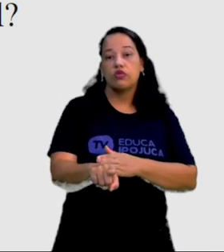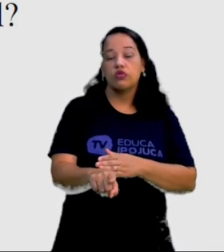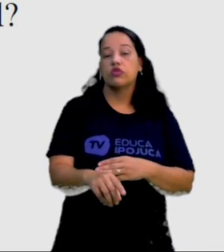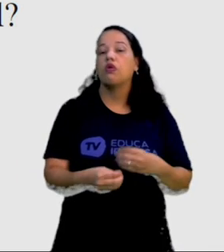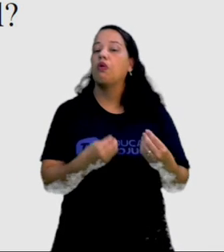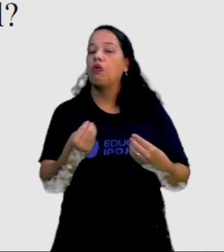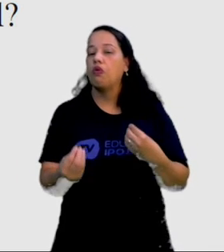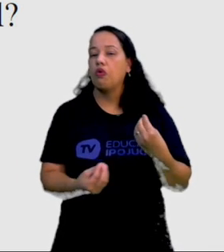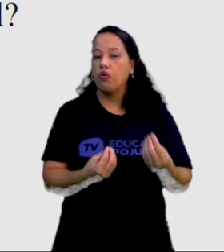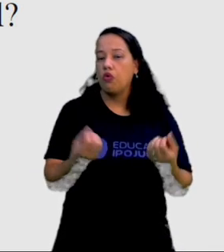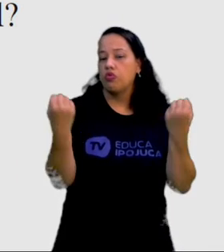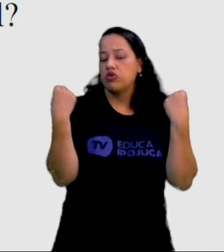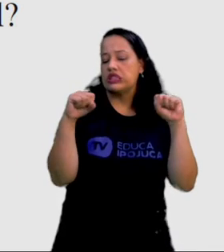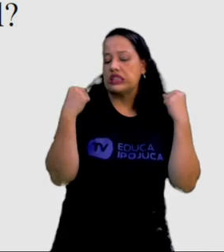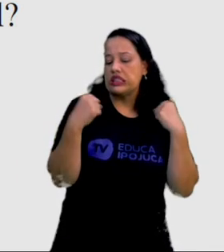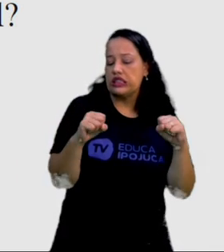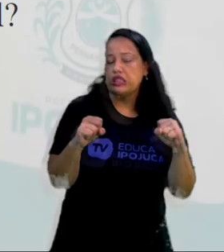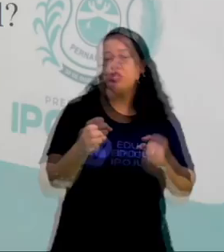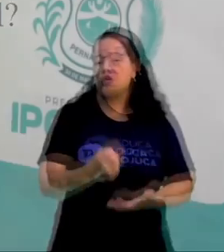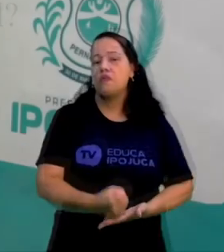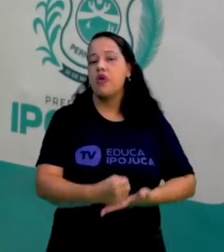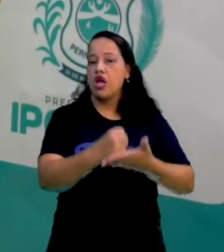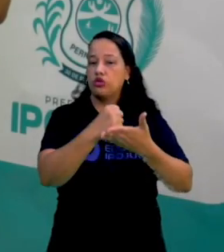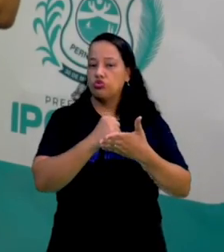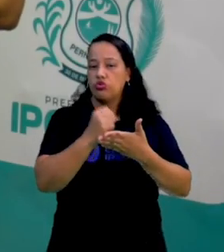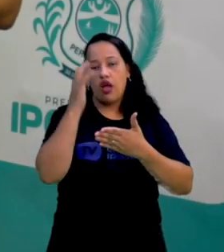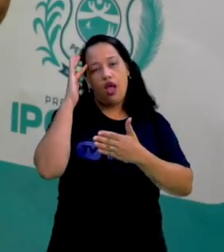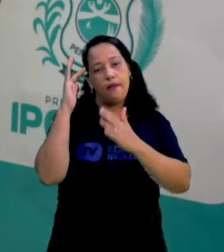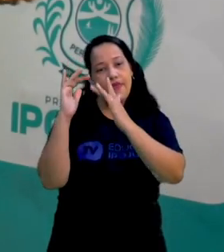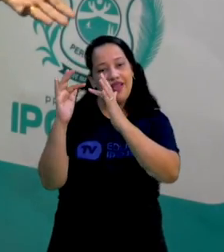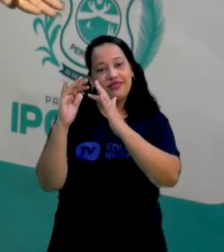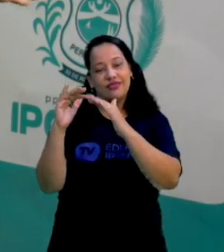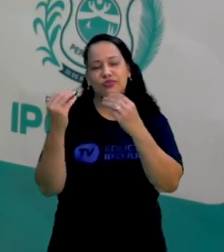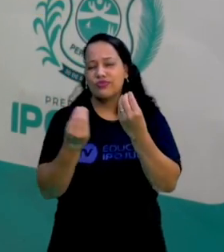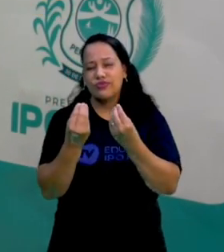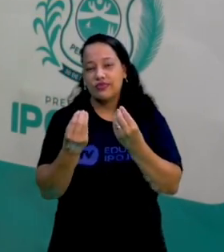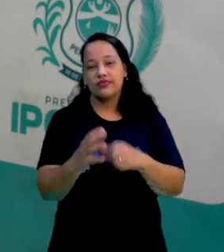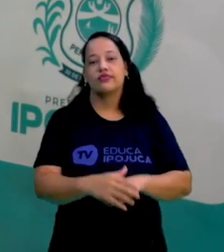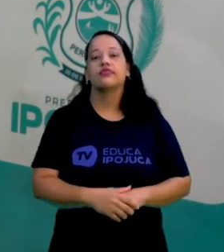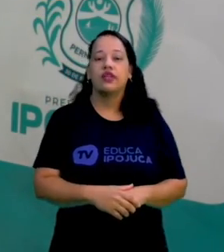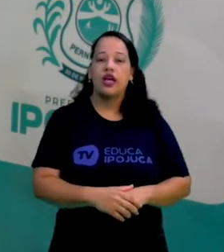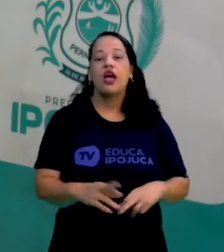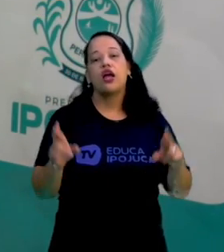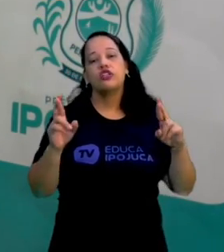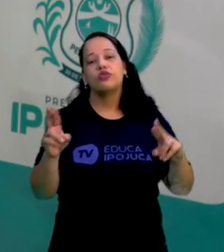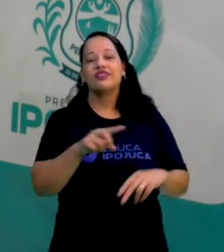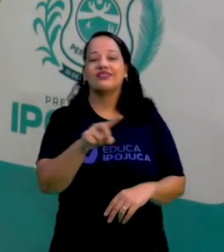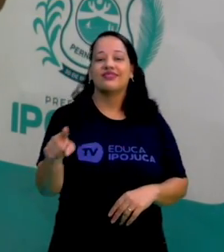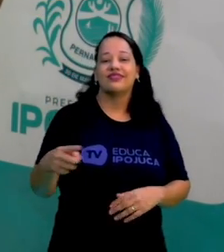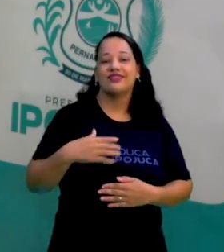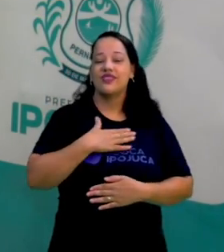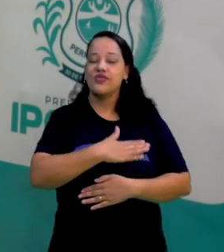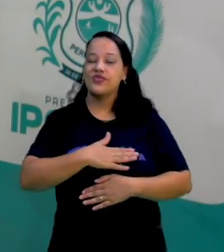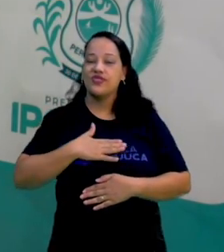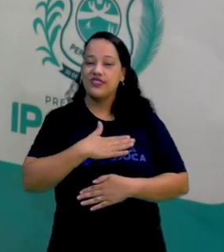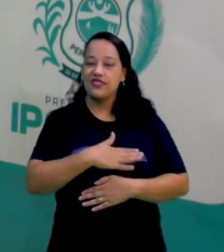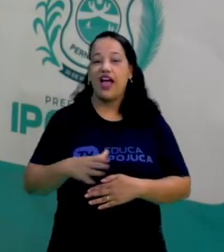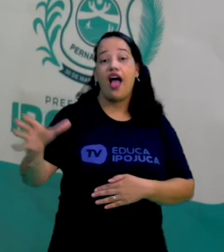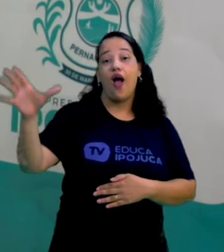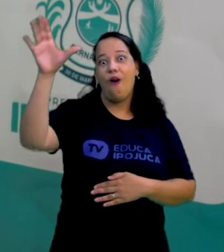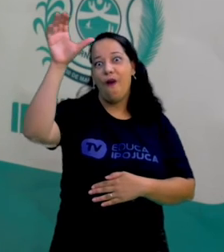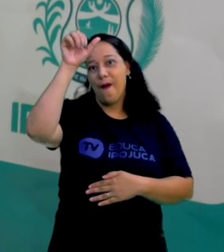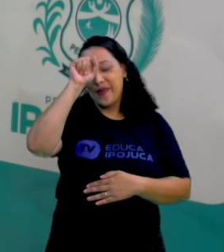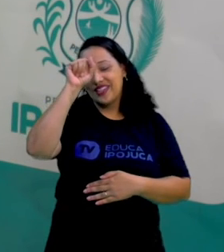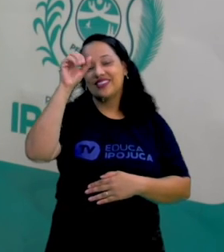Como o exercício pode ajudar na saúde mental? Eu espero que vocês tenham gostado da aula de hoje, que tenham compreendido